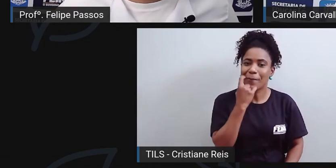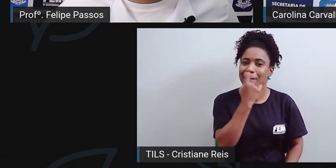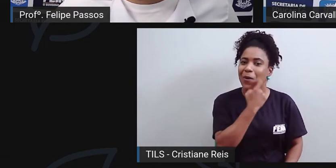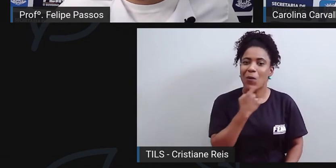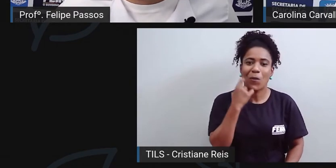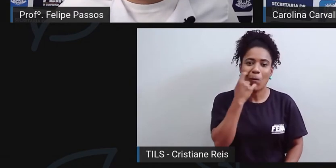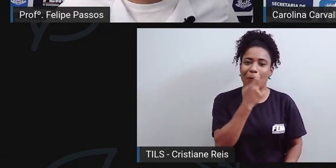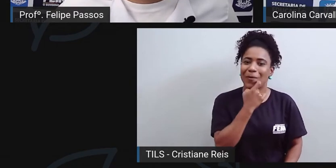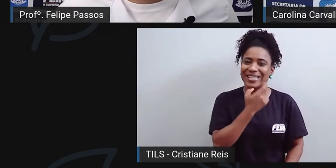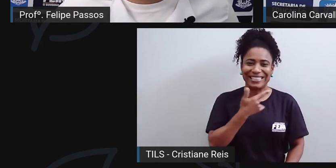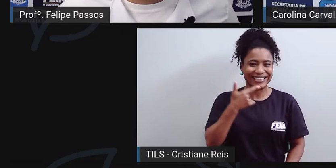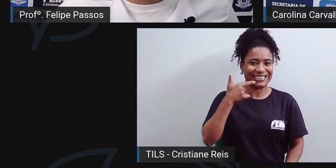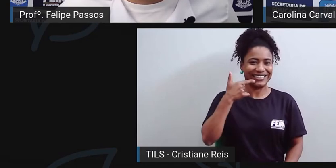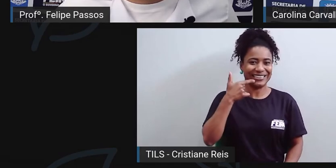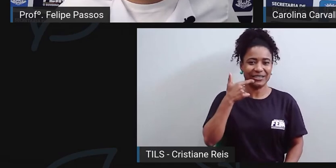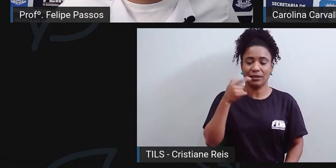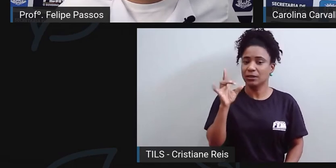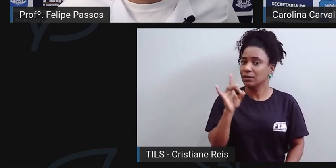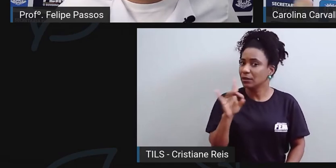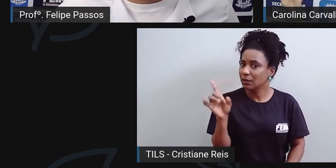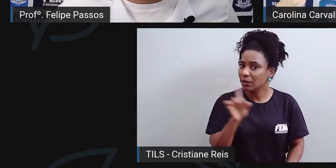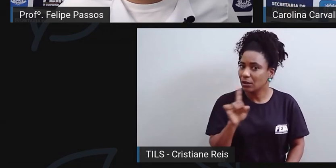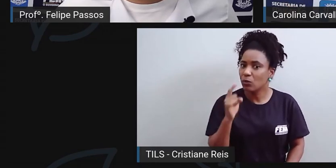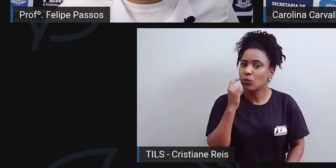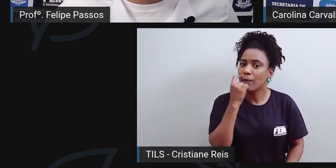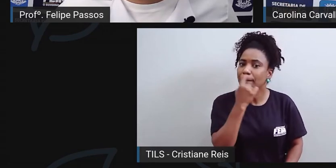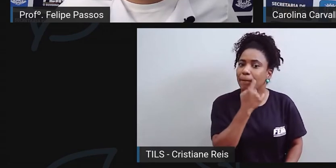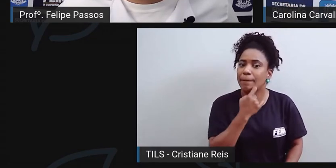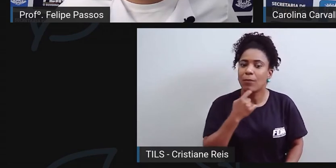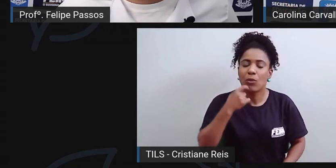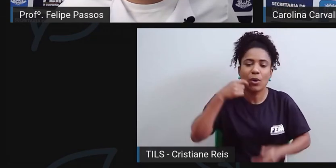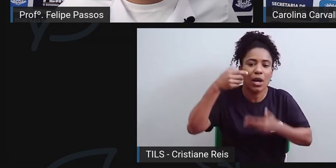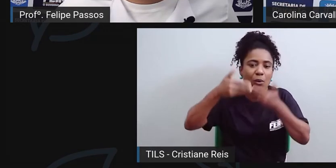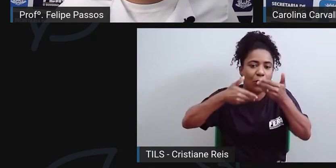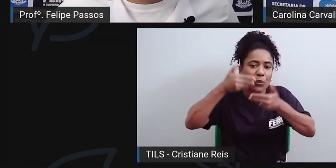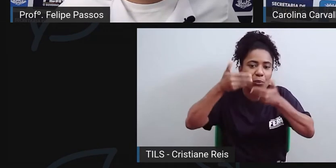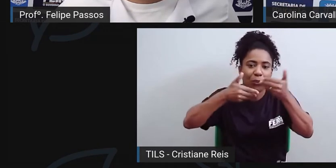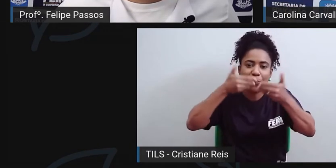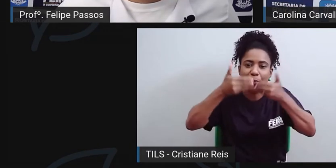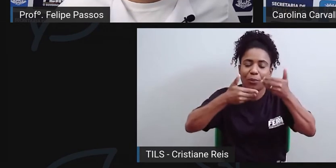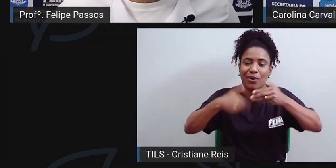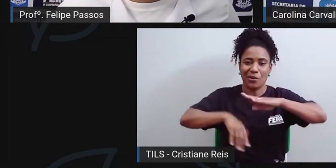A gente tem que, a gente cuidando da nossa boca, gente cuida do nosso organismo como um todo.